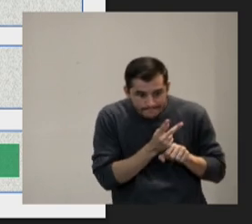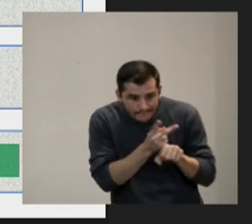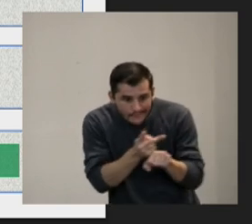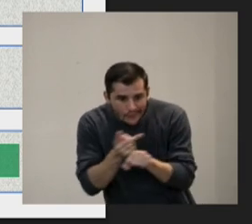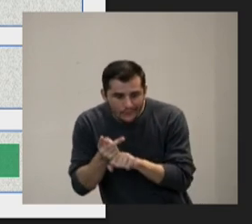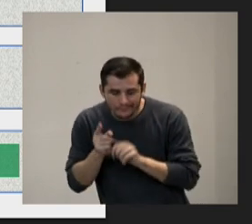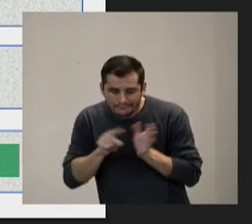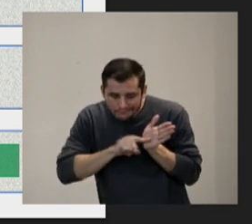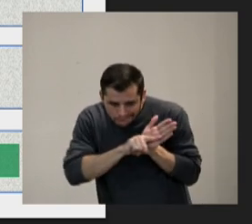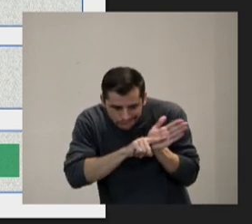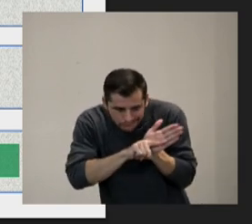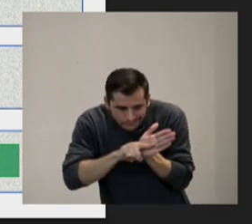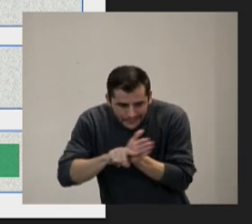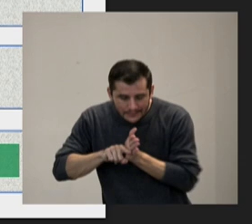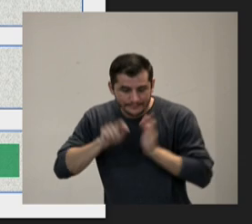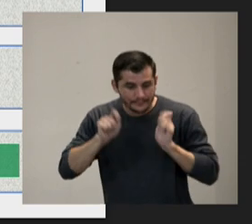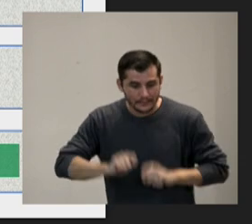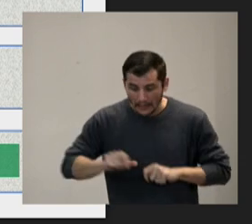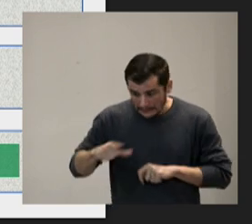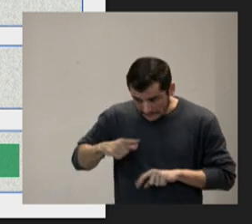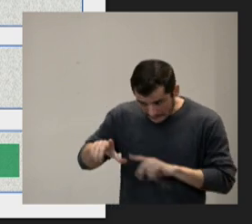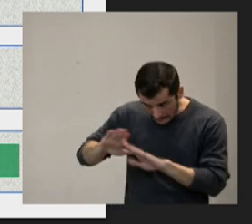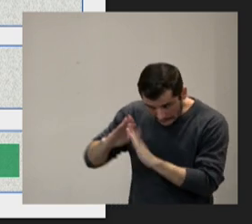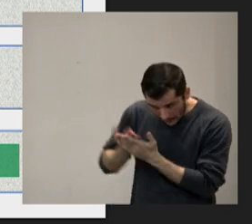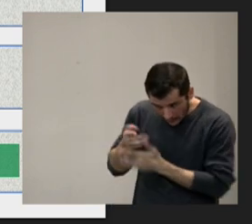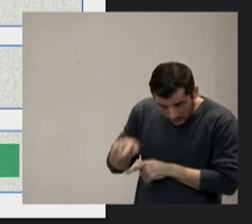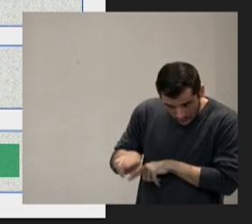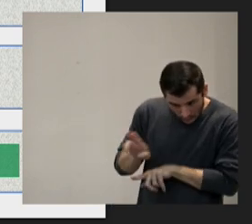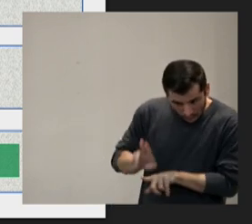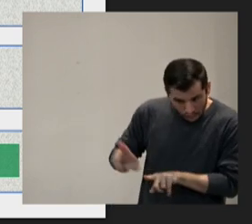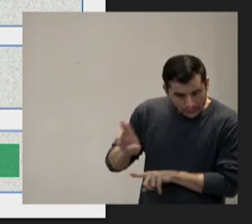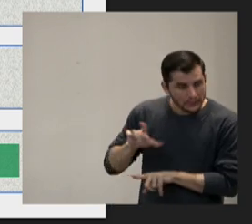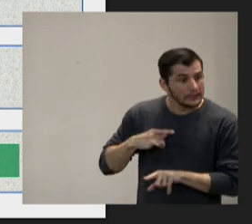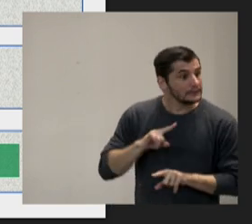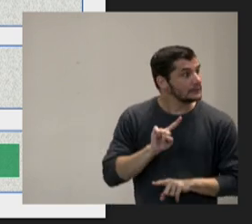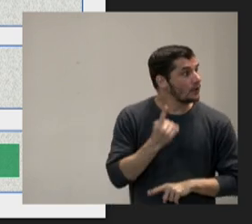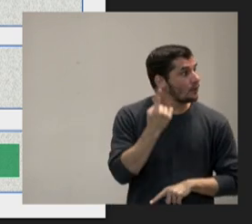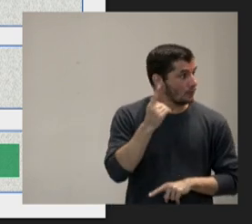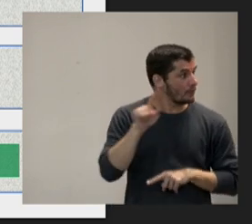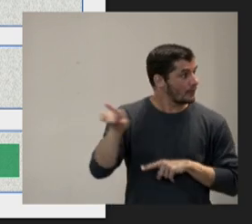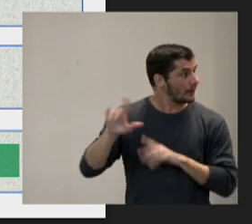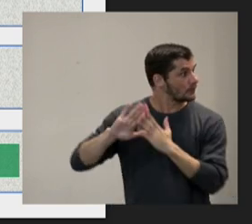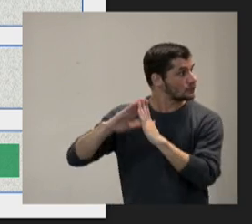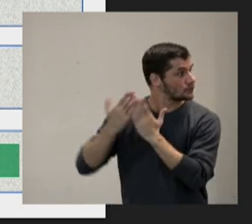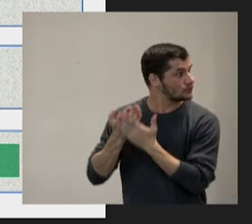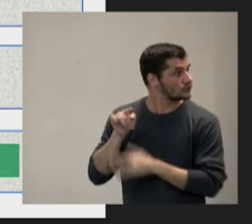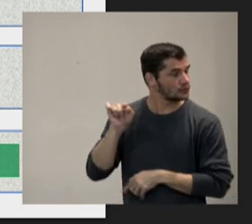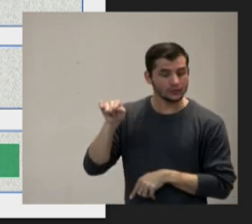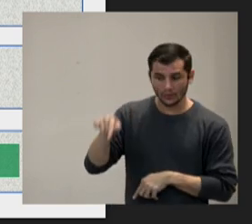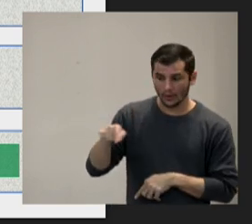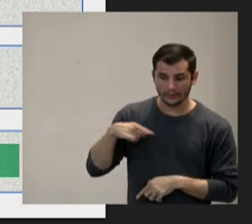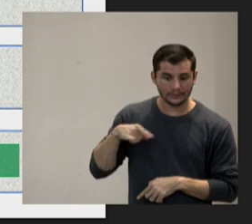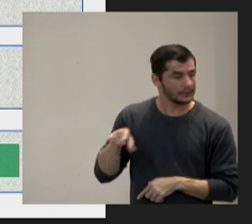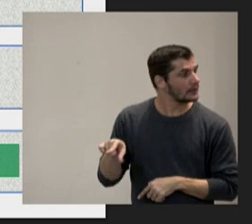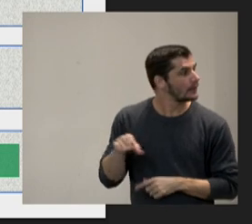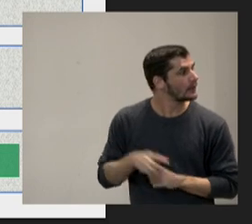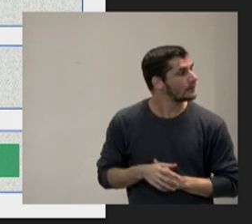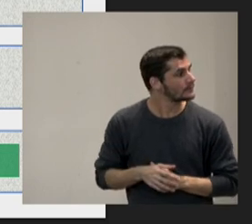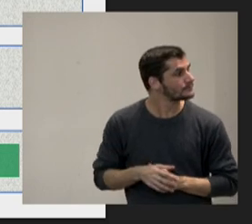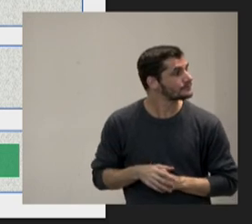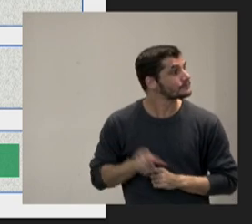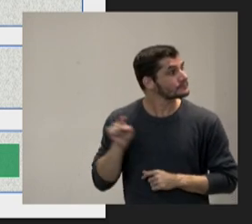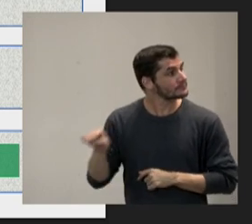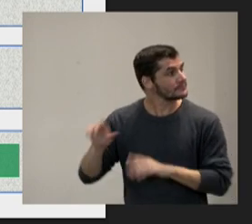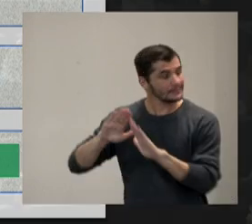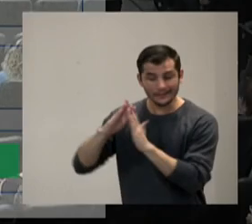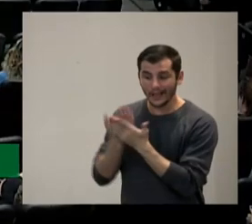pesquisar se tinha alguma escola por certo me falaram que tem aqui uma escola que eu já vou pesquisar sobre o que é uma escola que trabalha